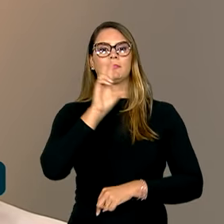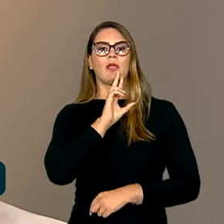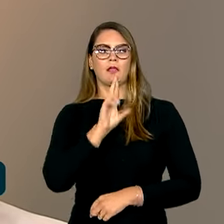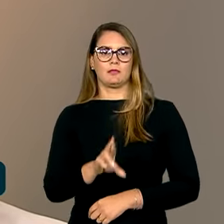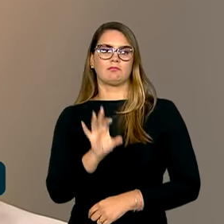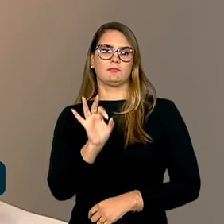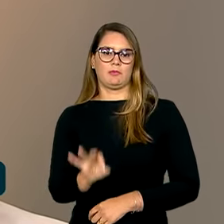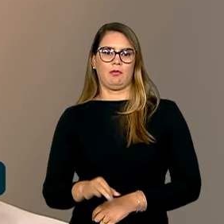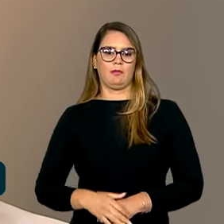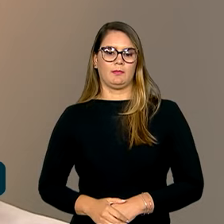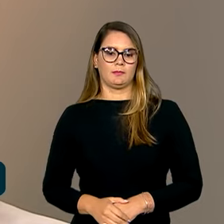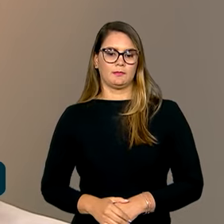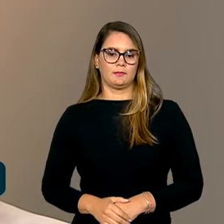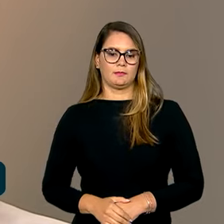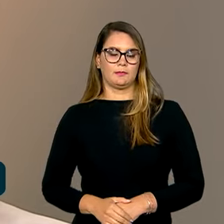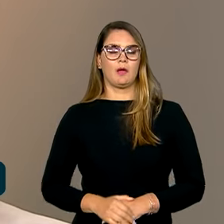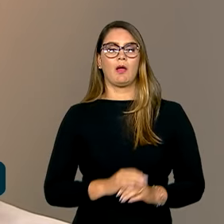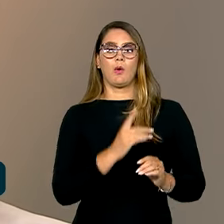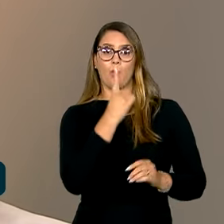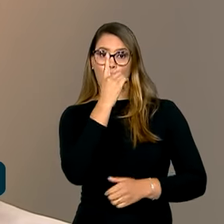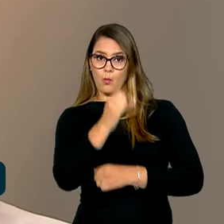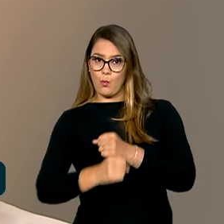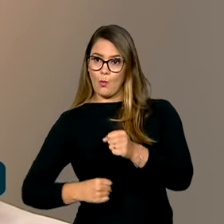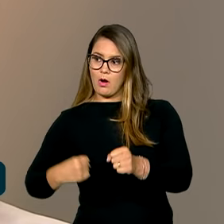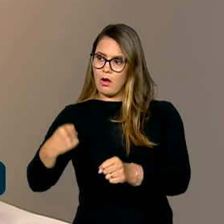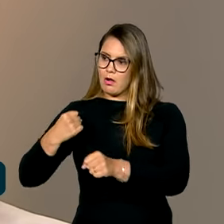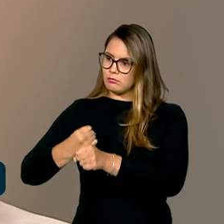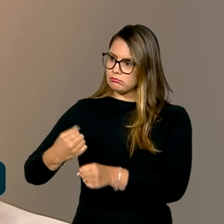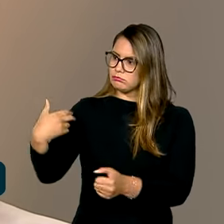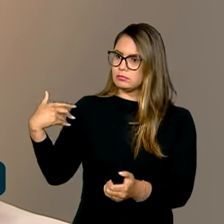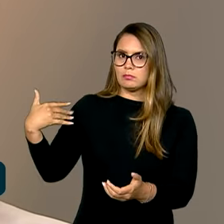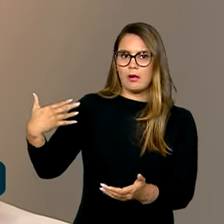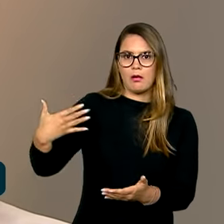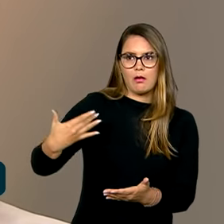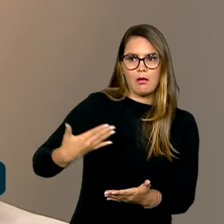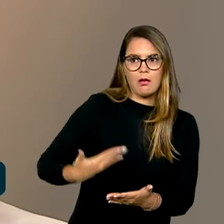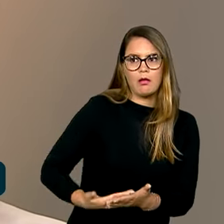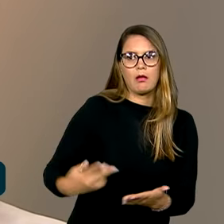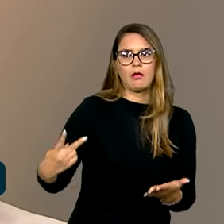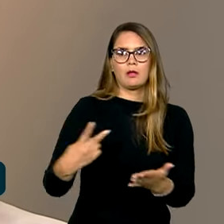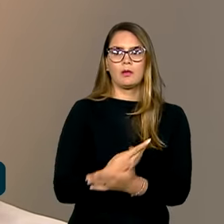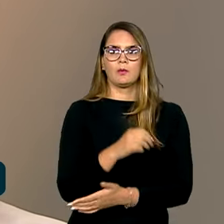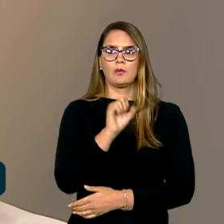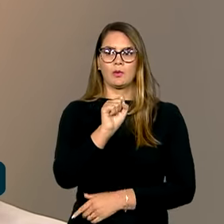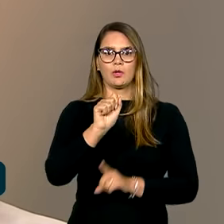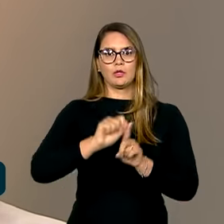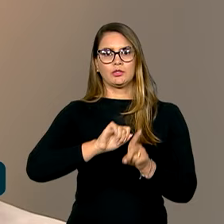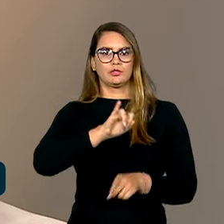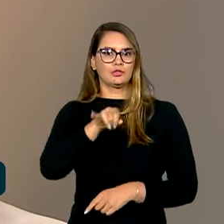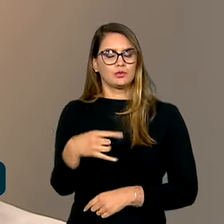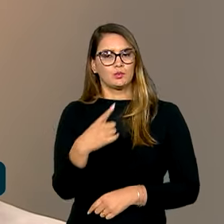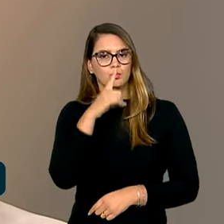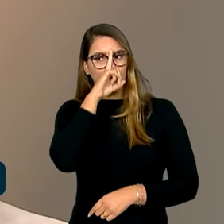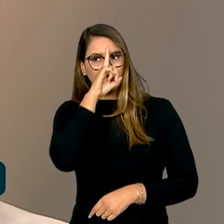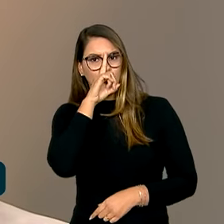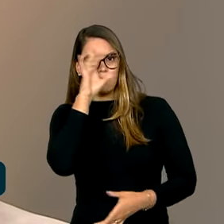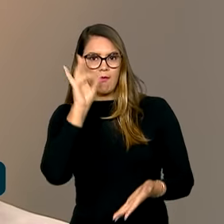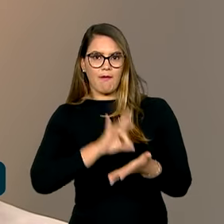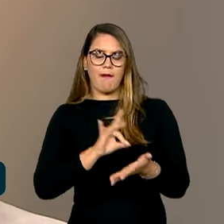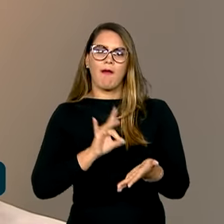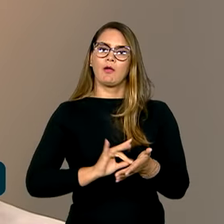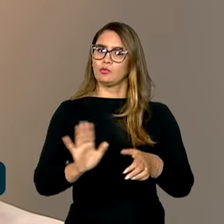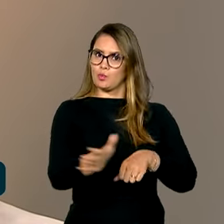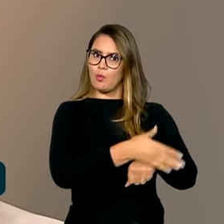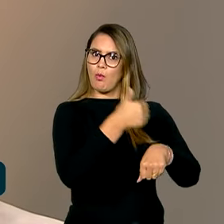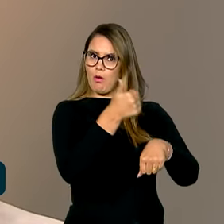passado um ano do atentado de 8 de janeiro e o risco real de um golpe de Estado,